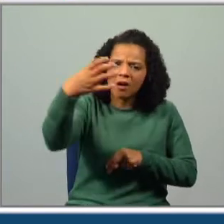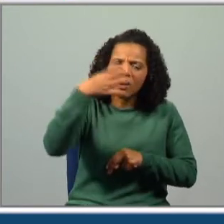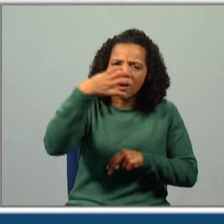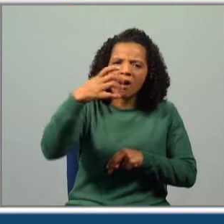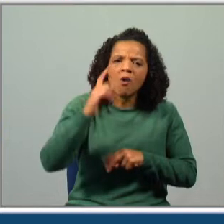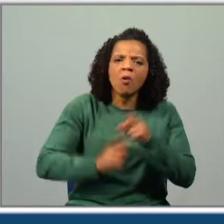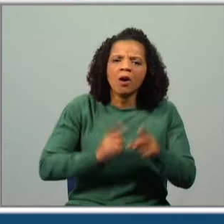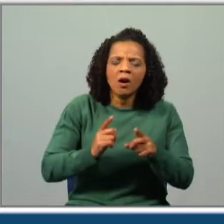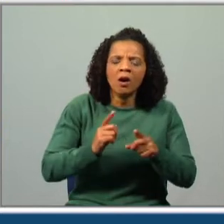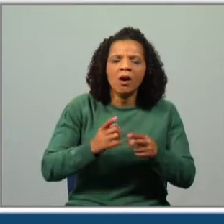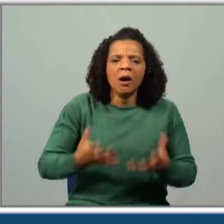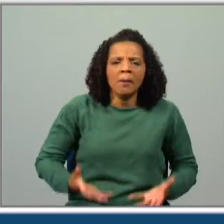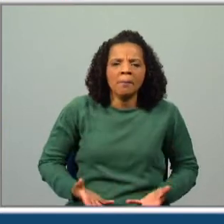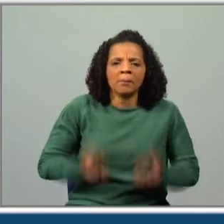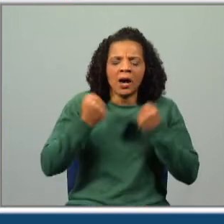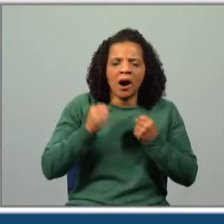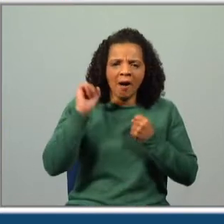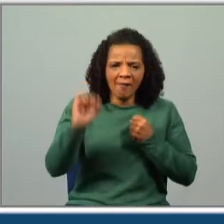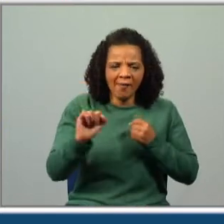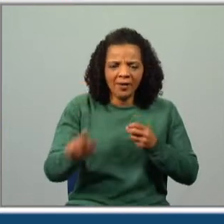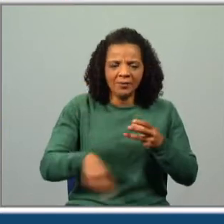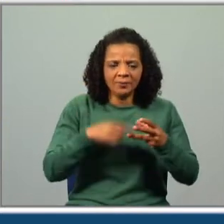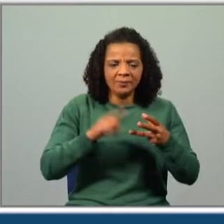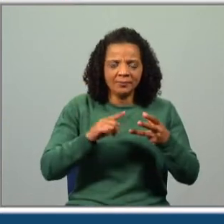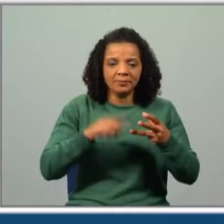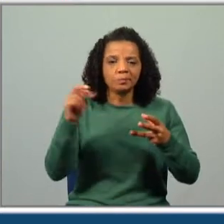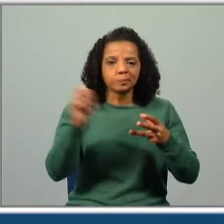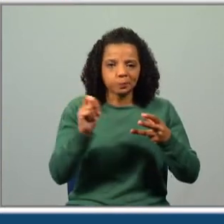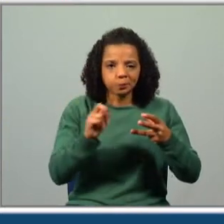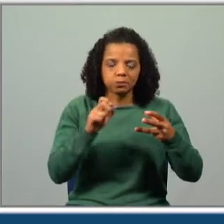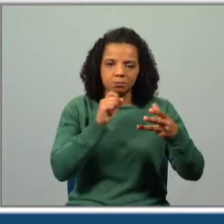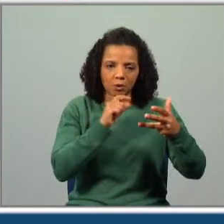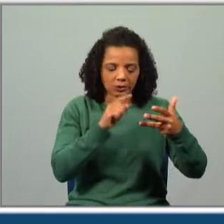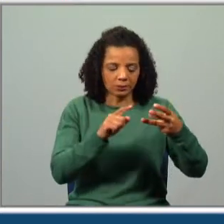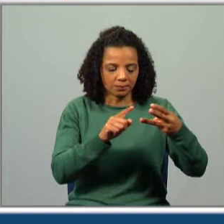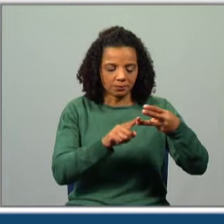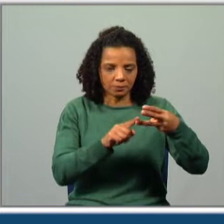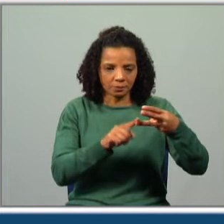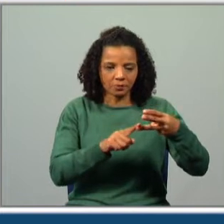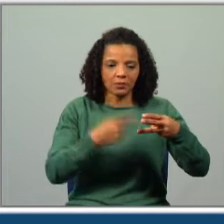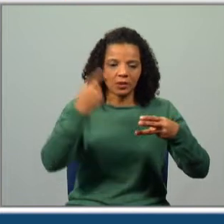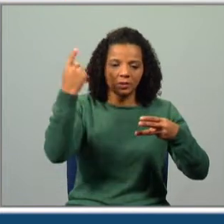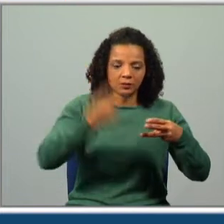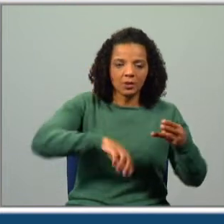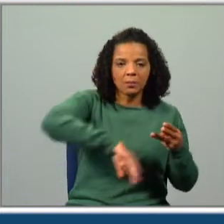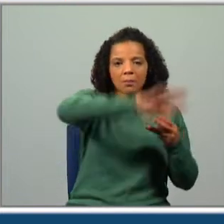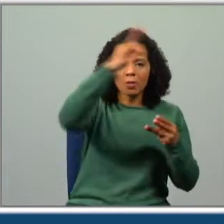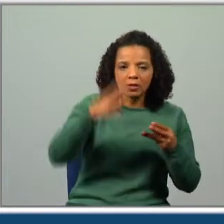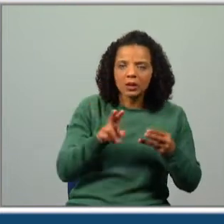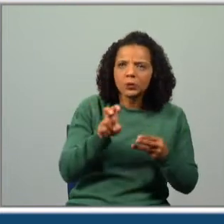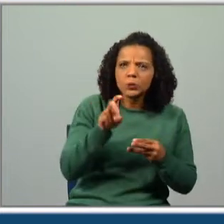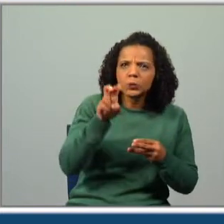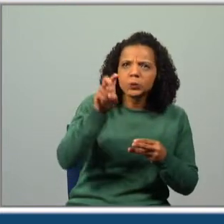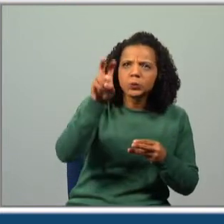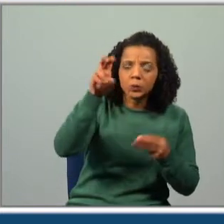aos quatro ventos o seu desejo mais verdadeiro. E a terceira hipótese. Devia subir a montanha mágica